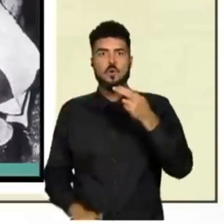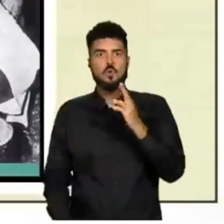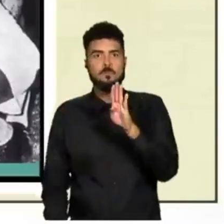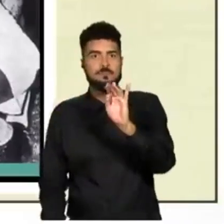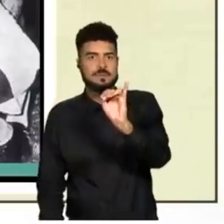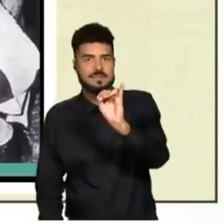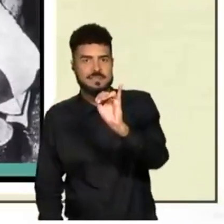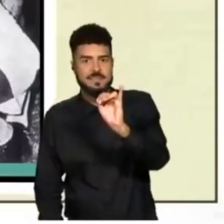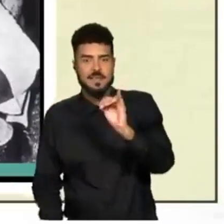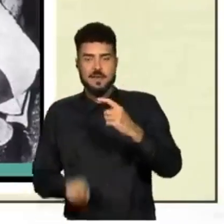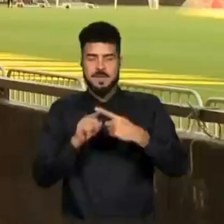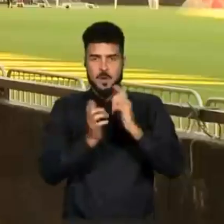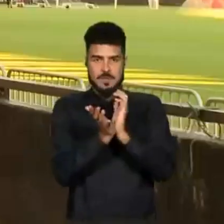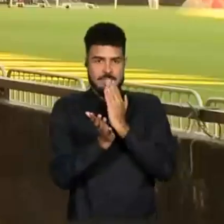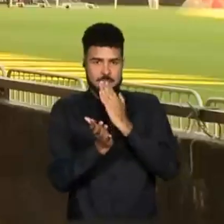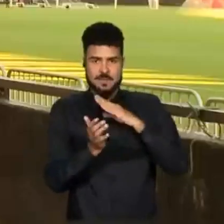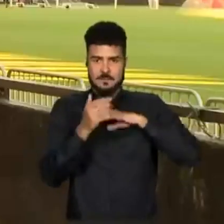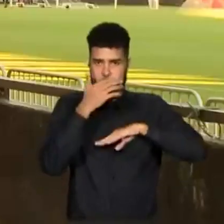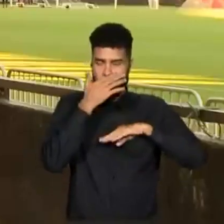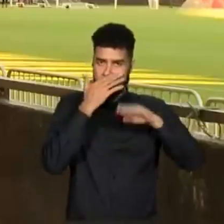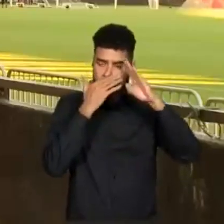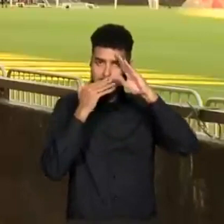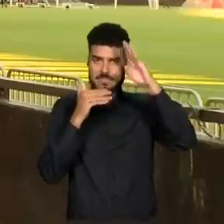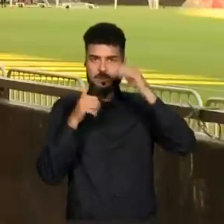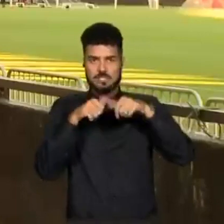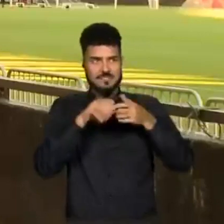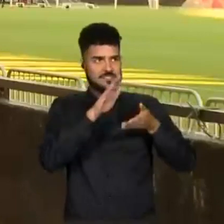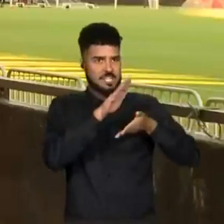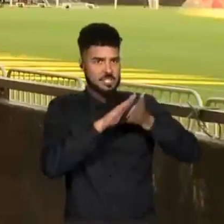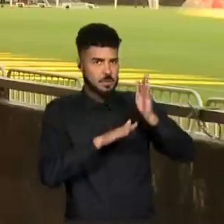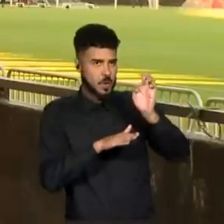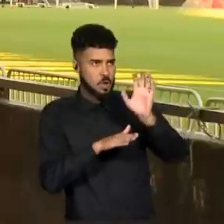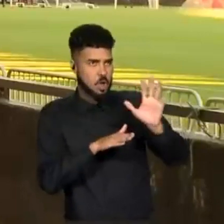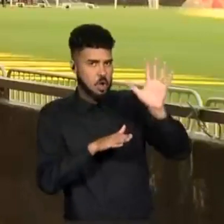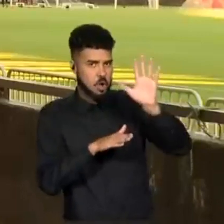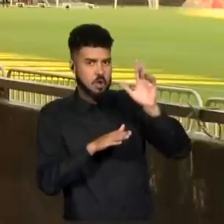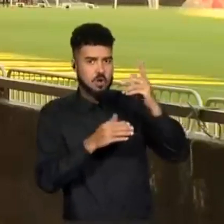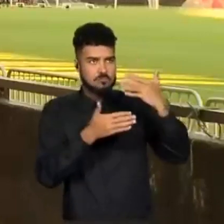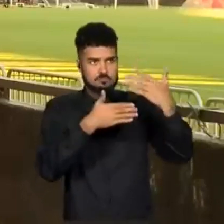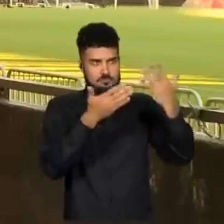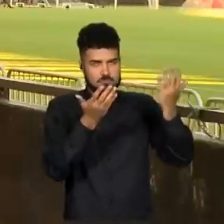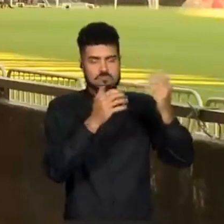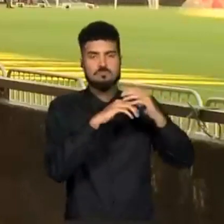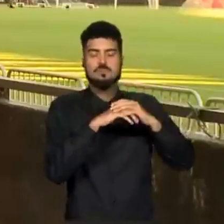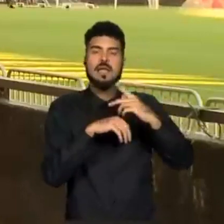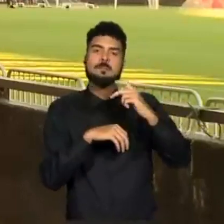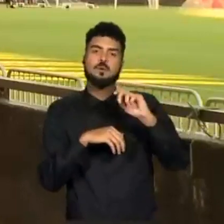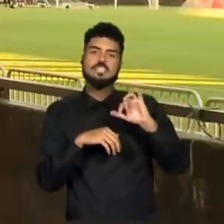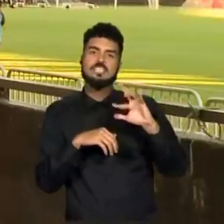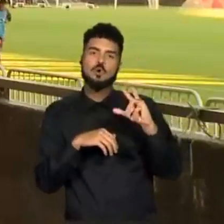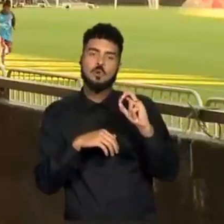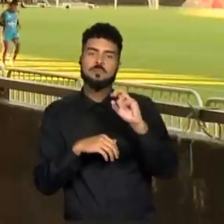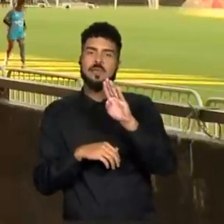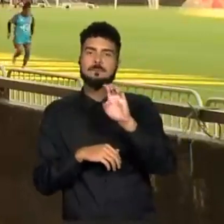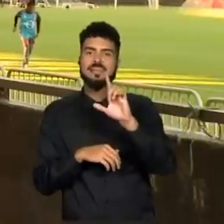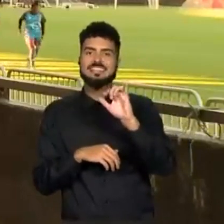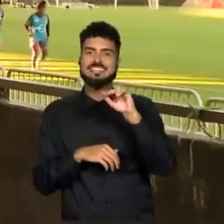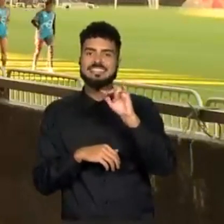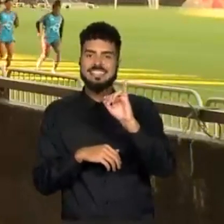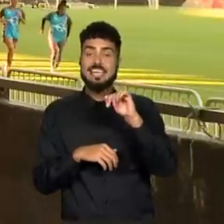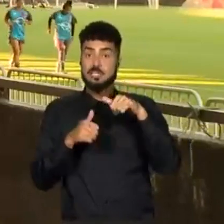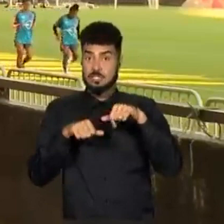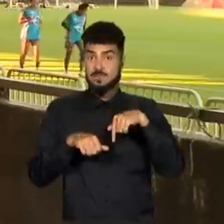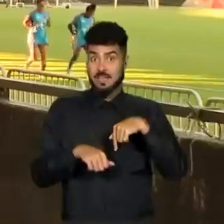acontecer, ah, vai tampar a igrejinha, durante anos lá, o banco de reservas do Vasco ficou atrás do gol, e